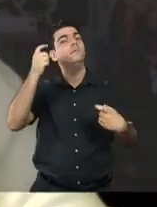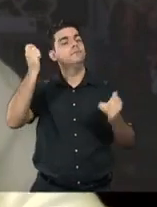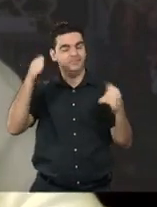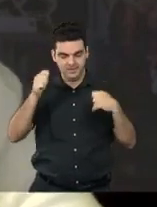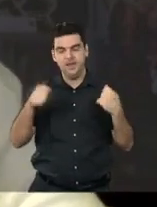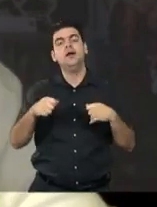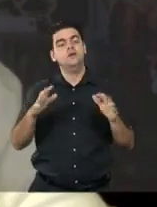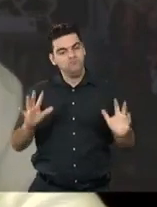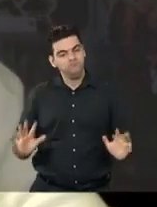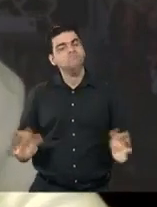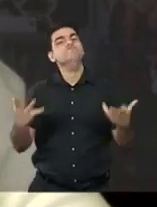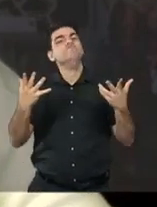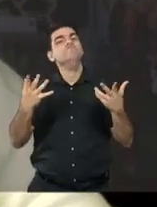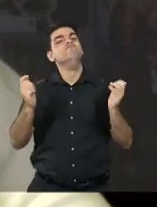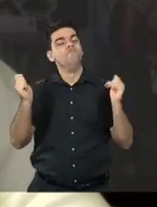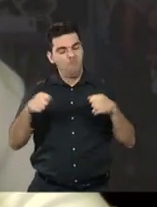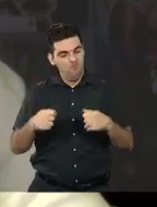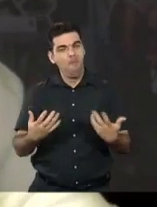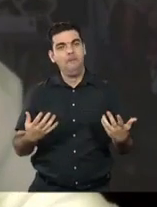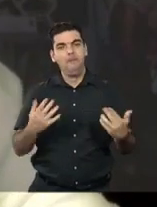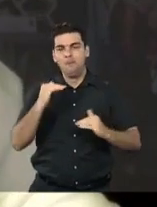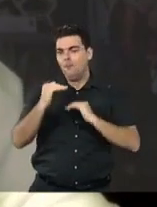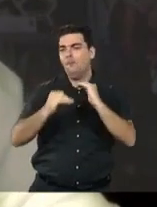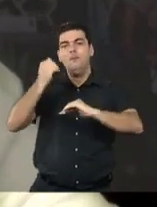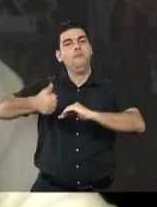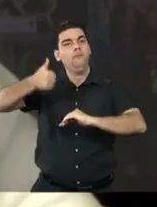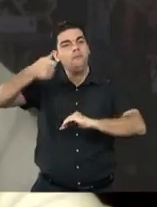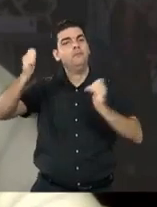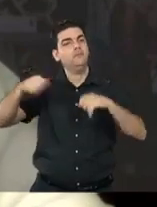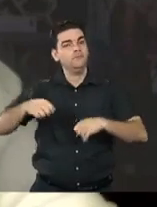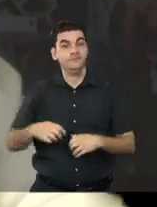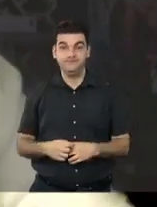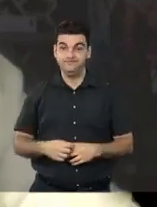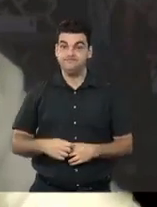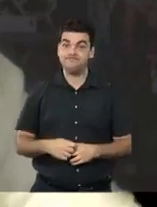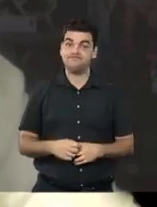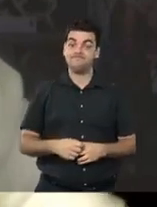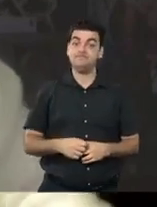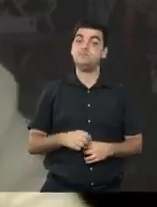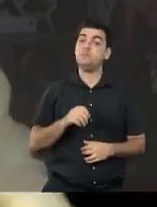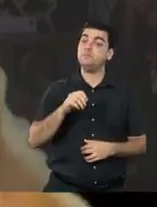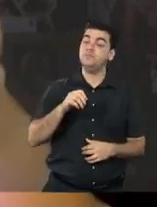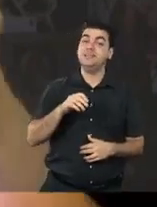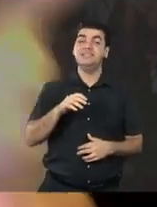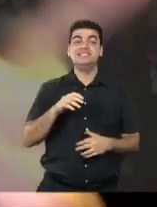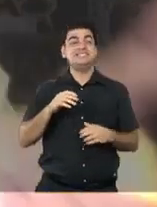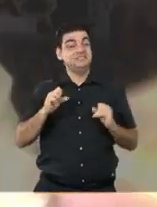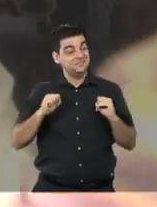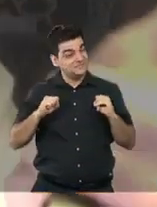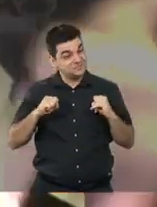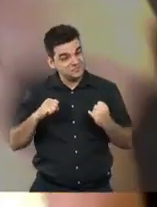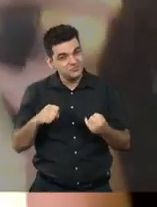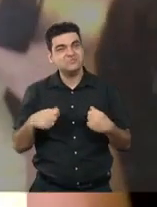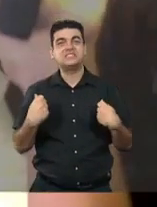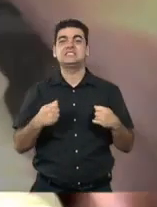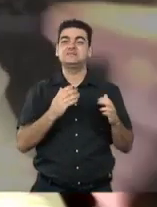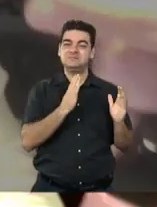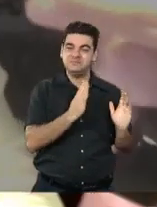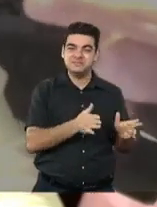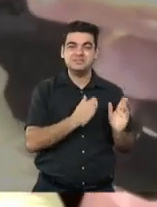potências, impossíveis ouros, em transformação. Uma transformação que é lenta, que exige paciência,